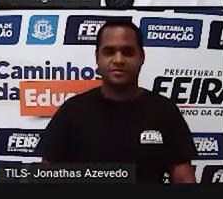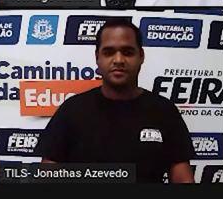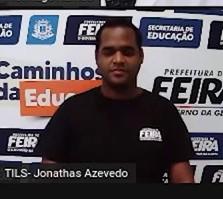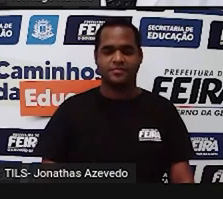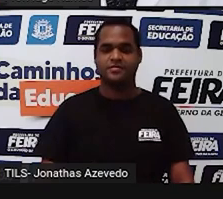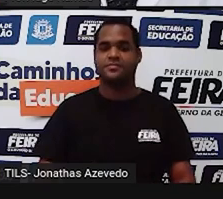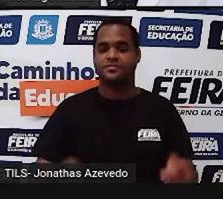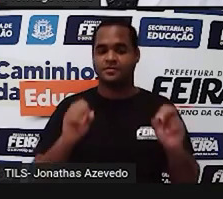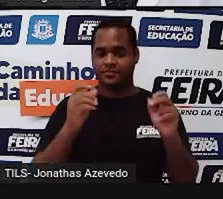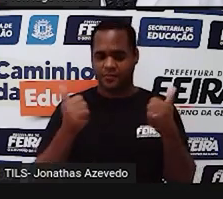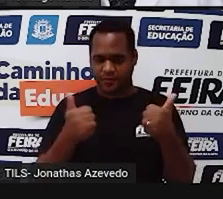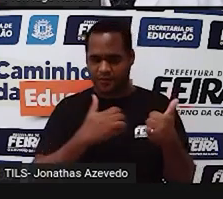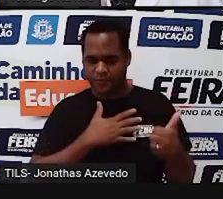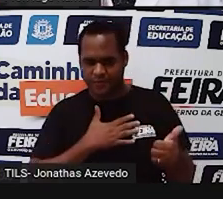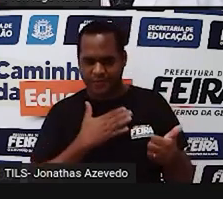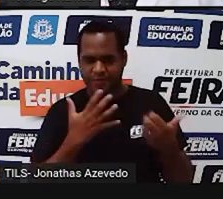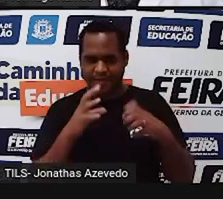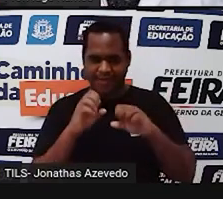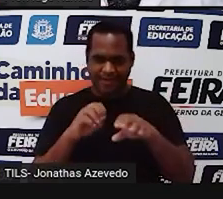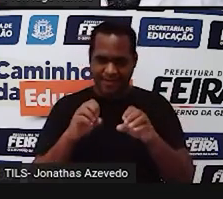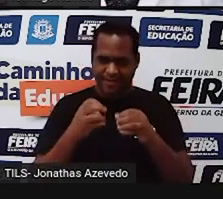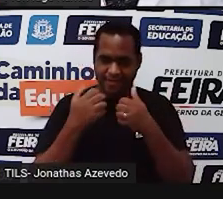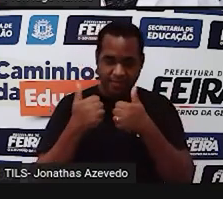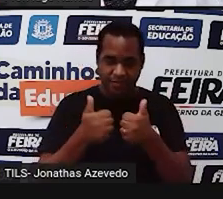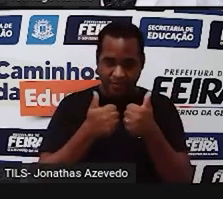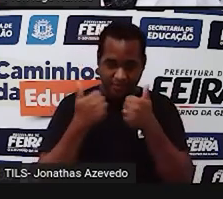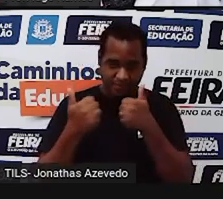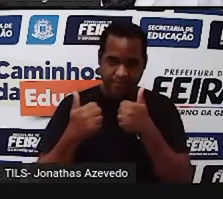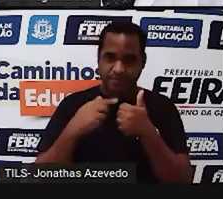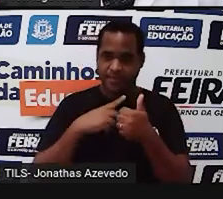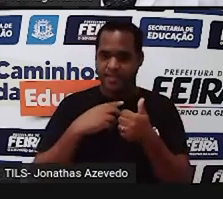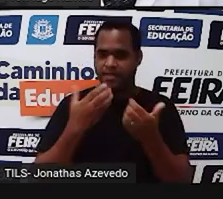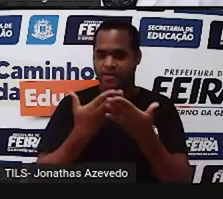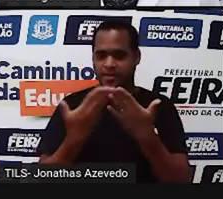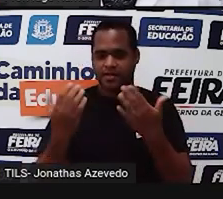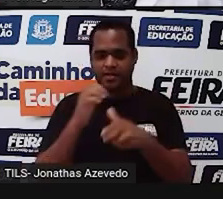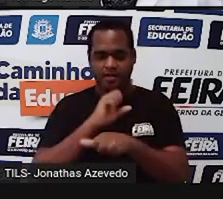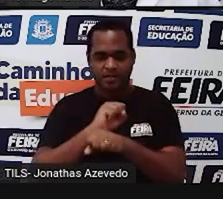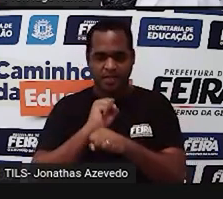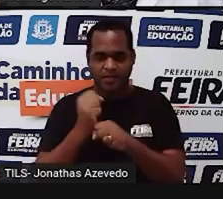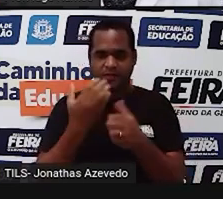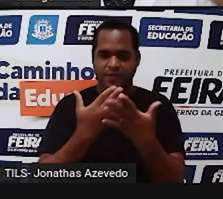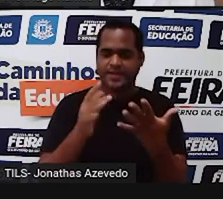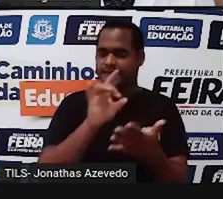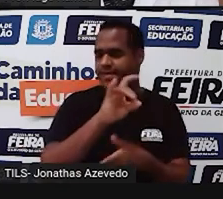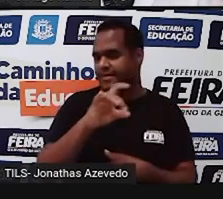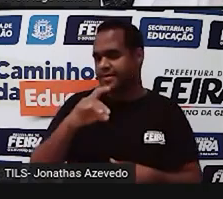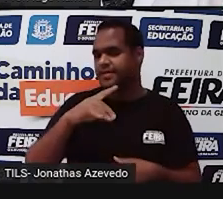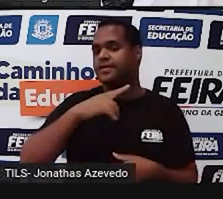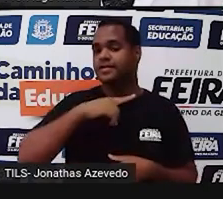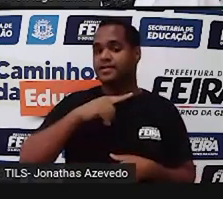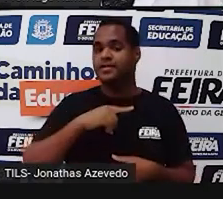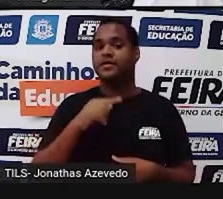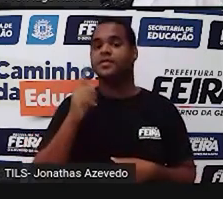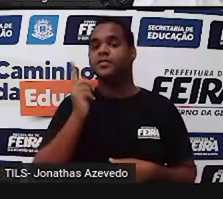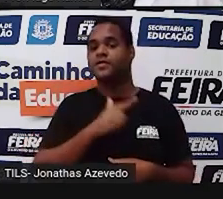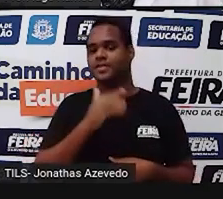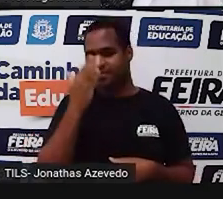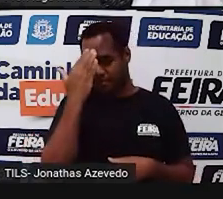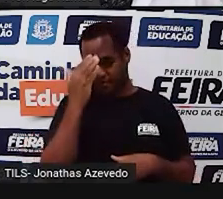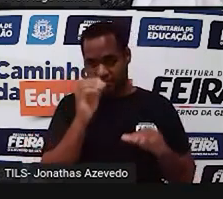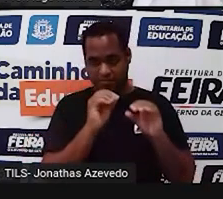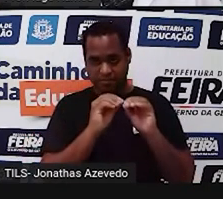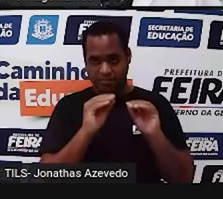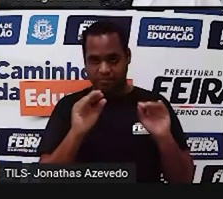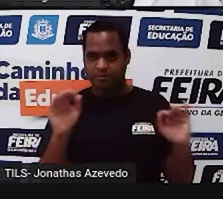Curtiu a nossa aula? Eu curti, nós curtimos, espero e esperamos que você tenha conseguido entender direitinho as